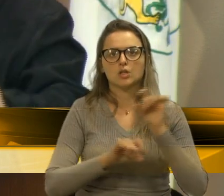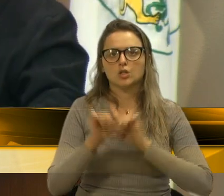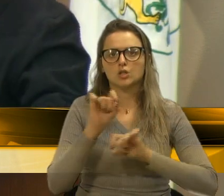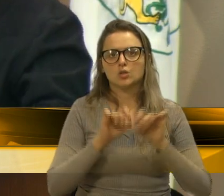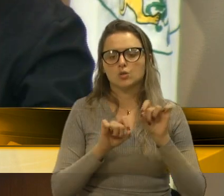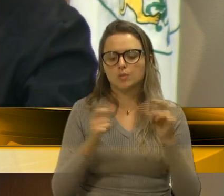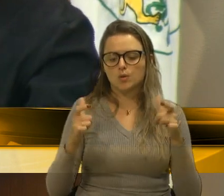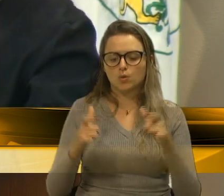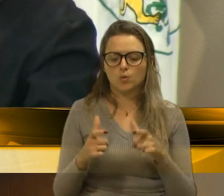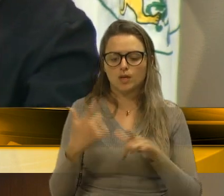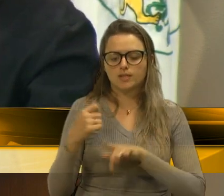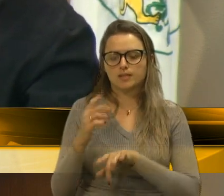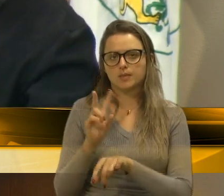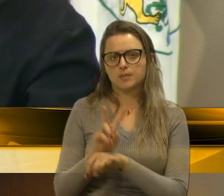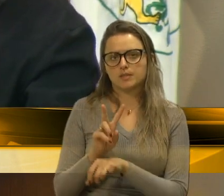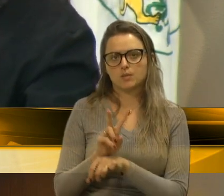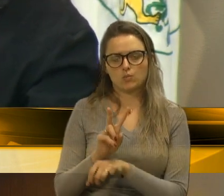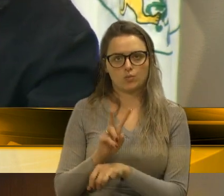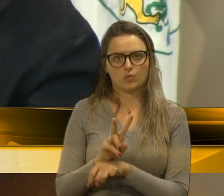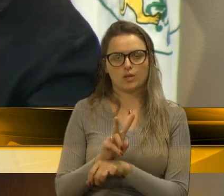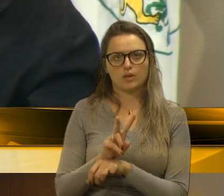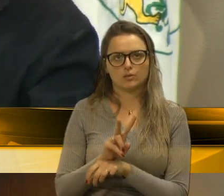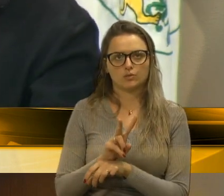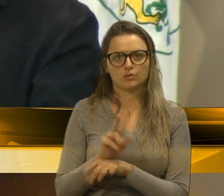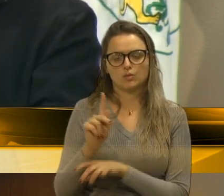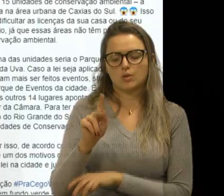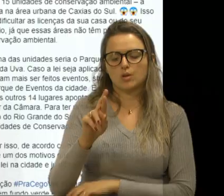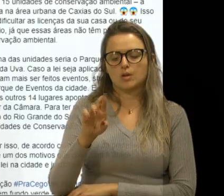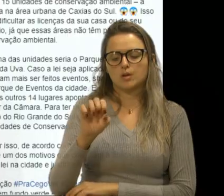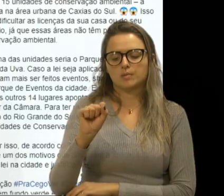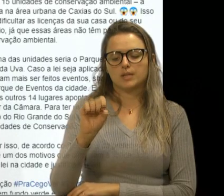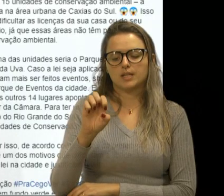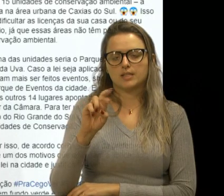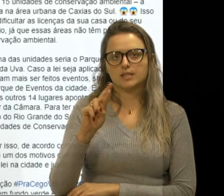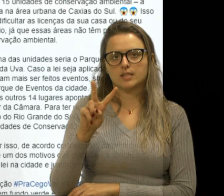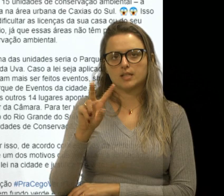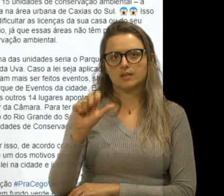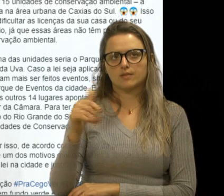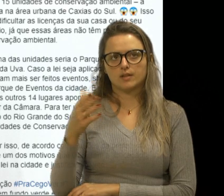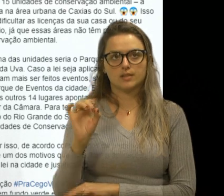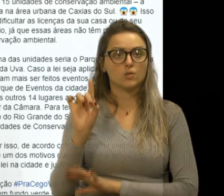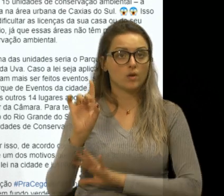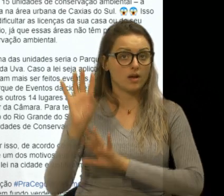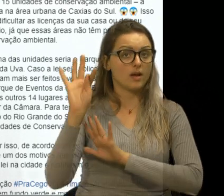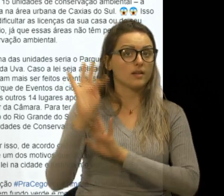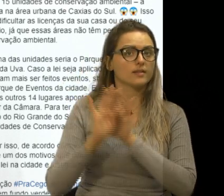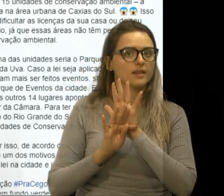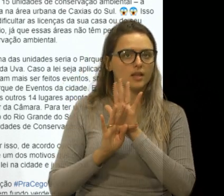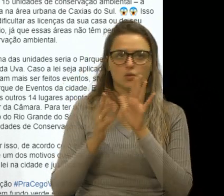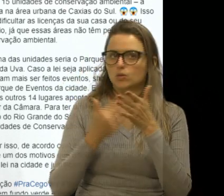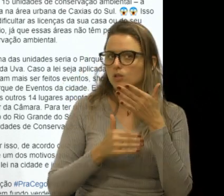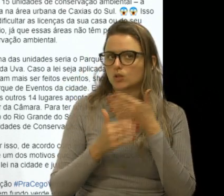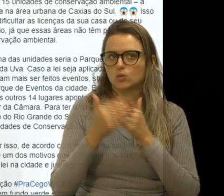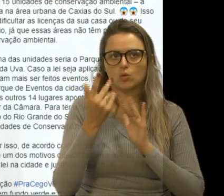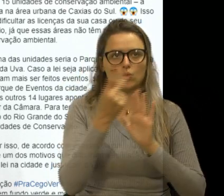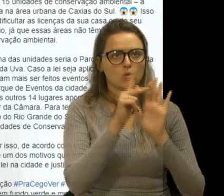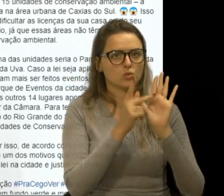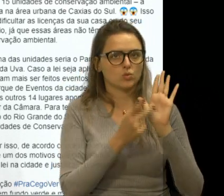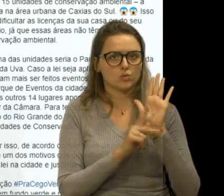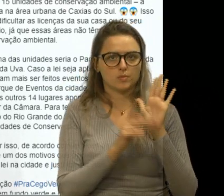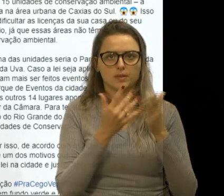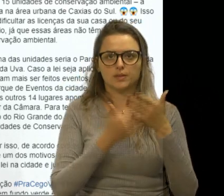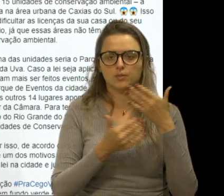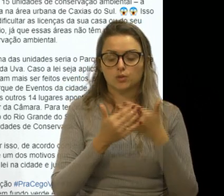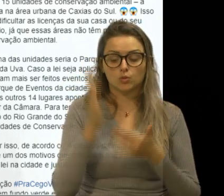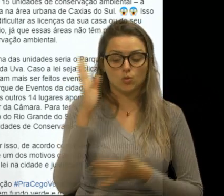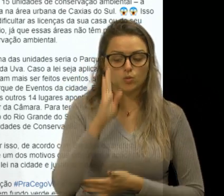conservação, que é um texto que faz parte de praticamente todos os planos diretores pelo Brasil lá